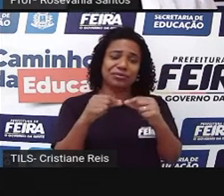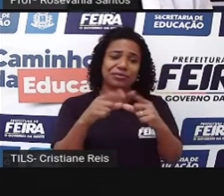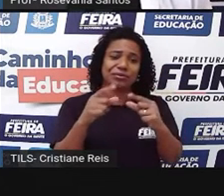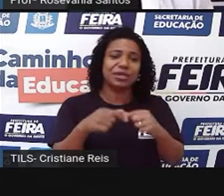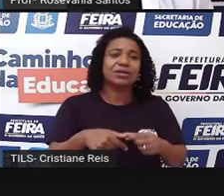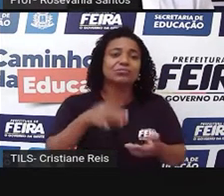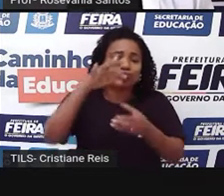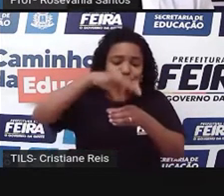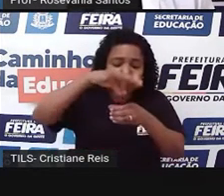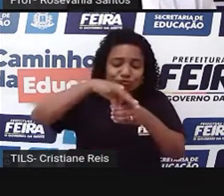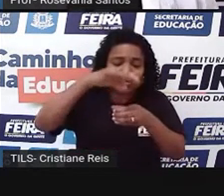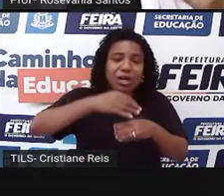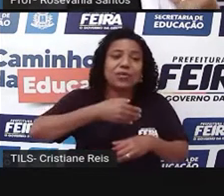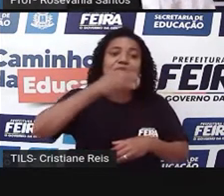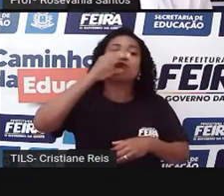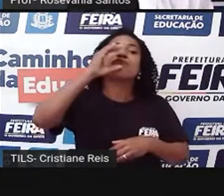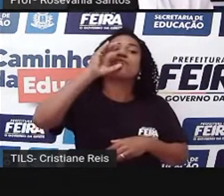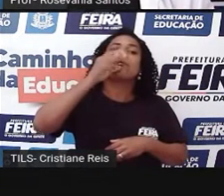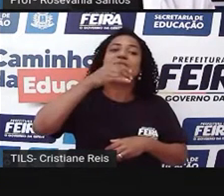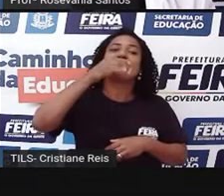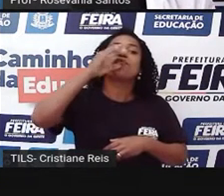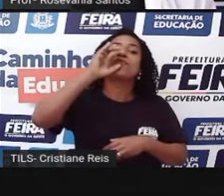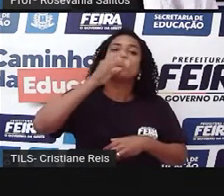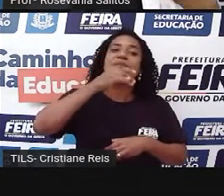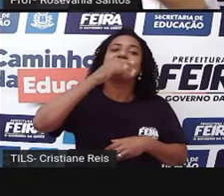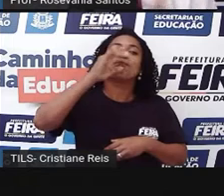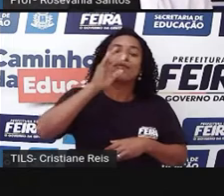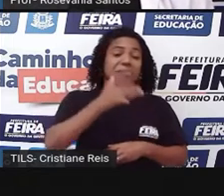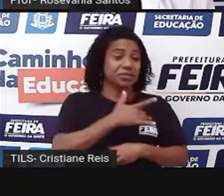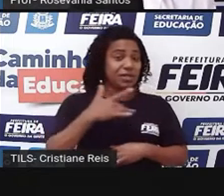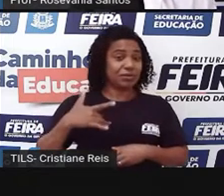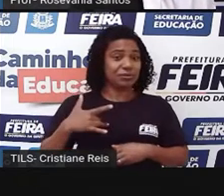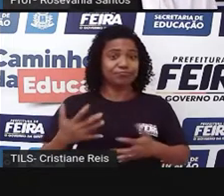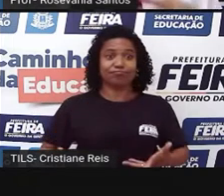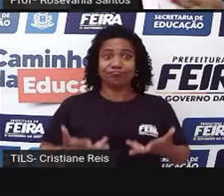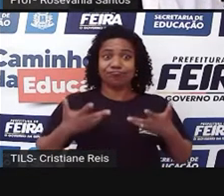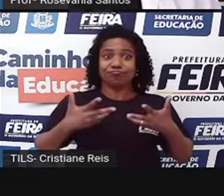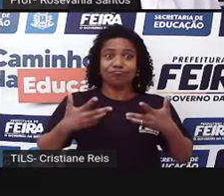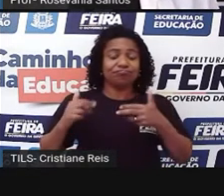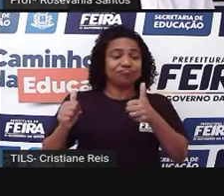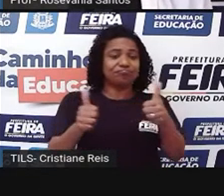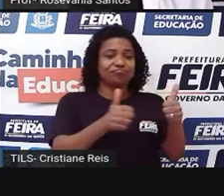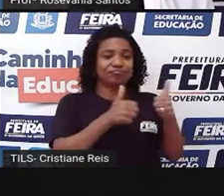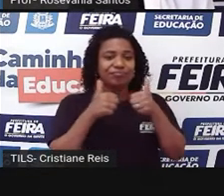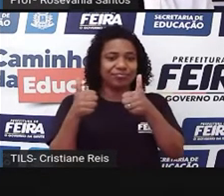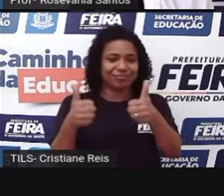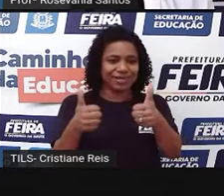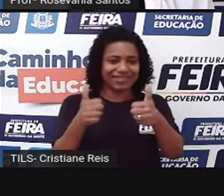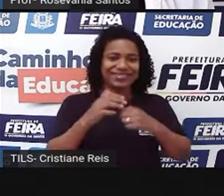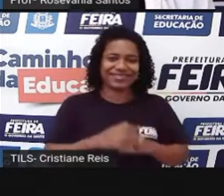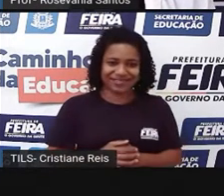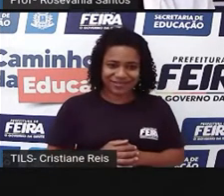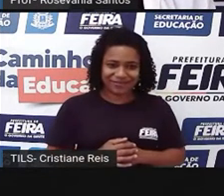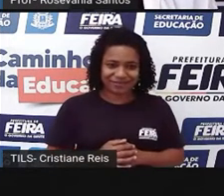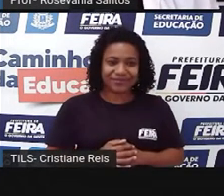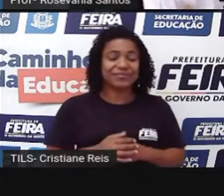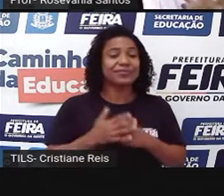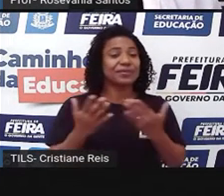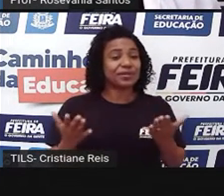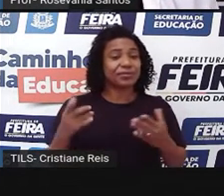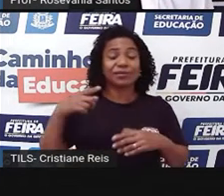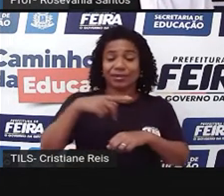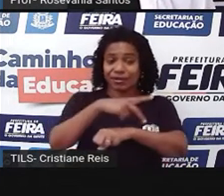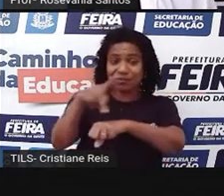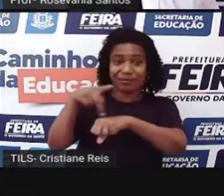limpeza ali espiritual. Vai da crença de cada um, nosso país também é muito rico, né, de crenças religiosas